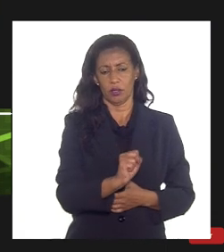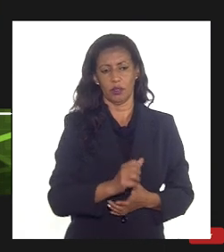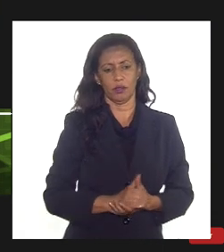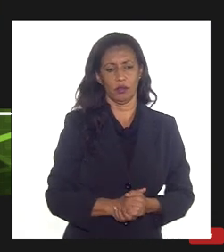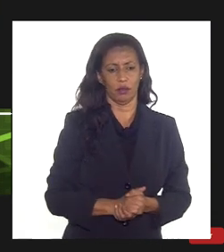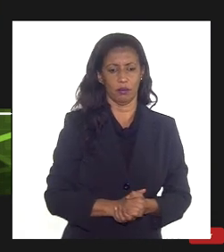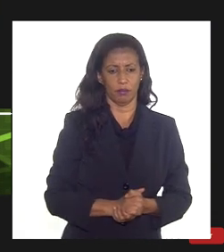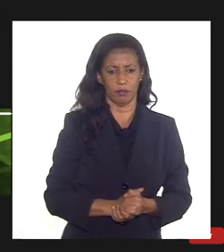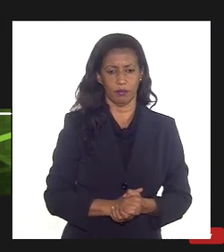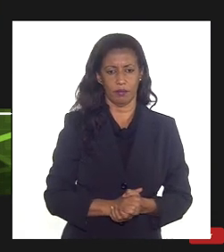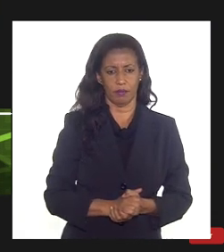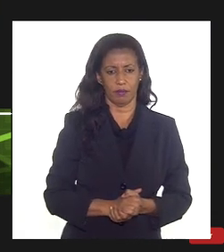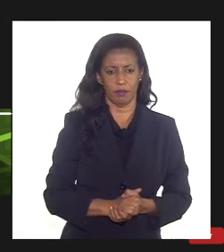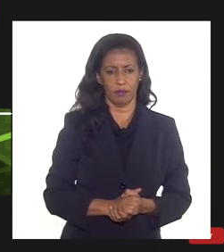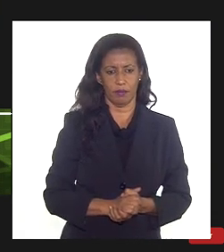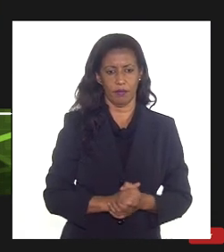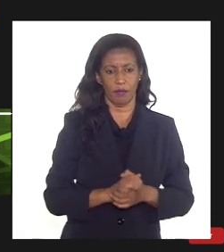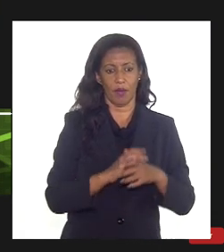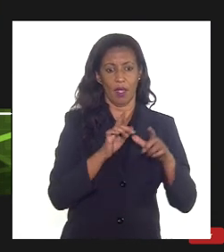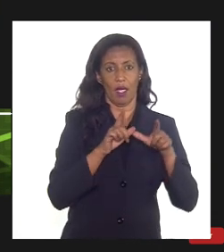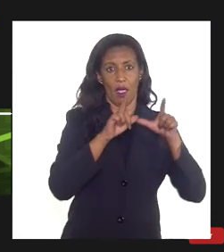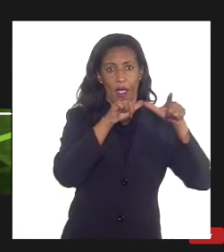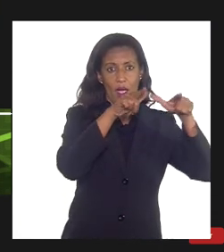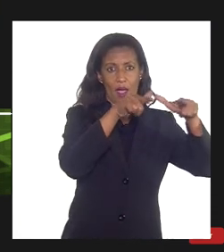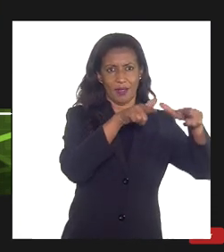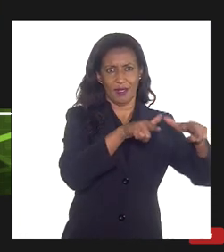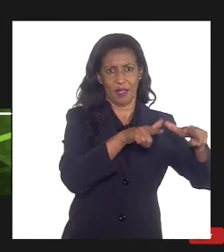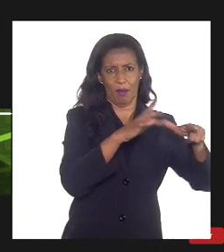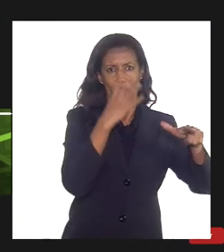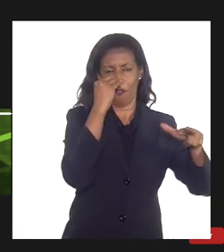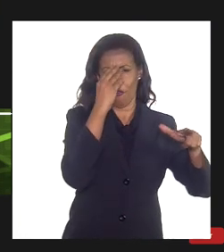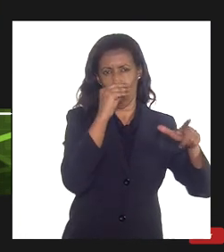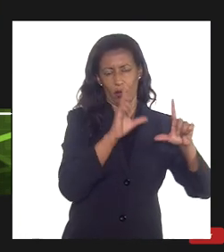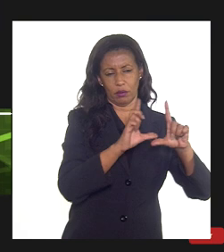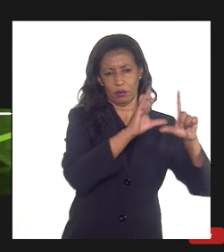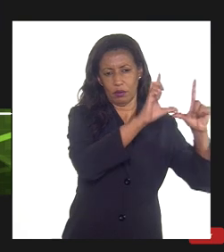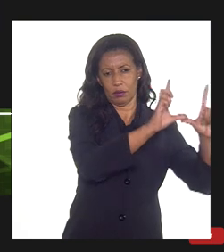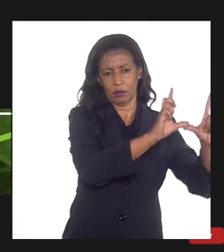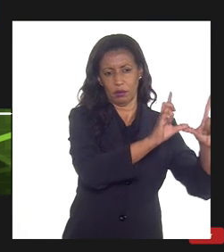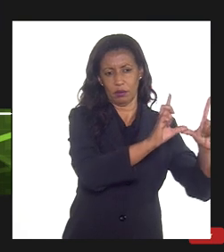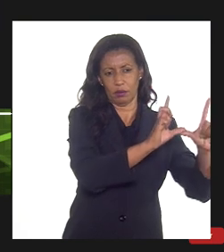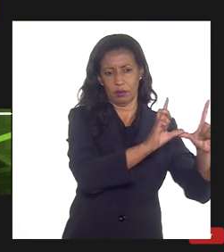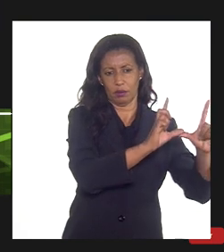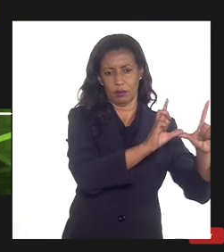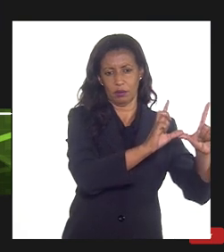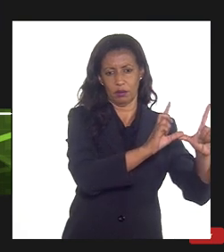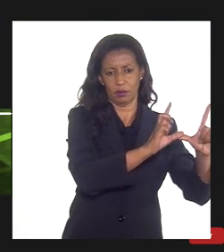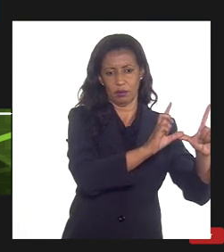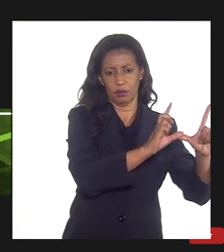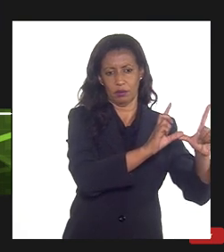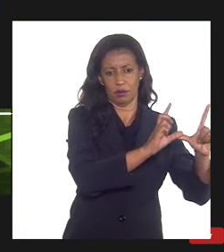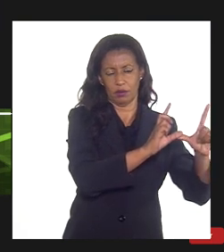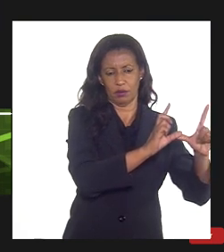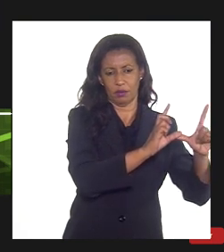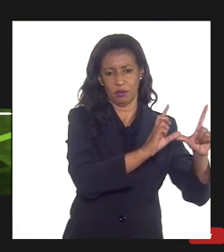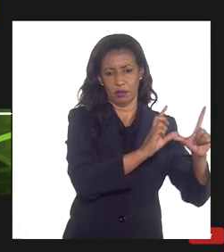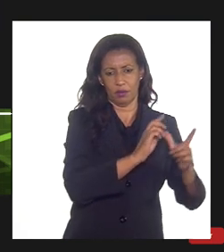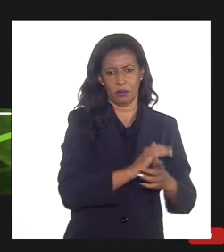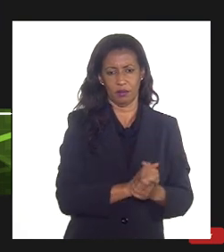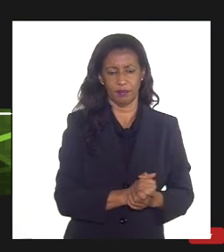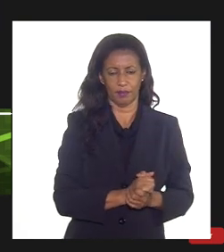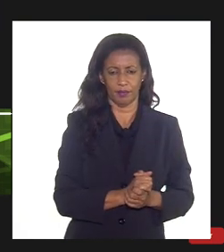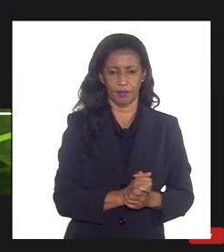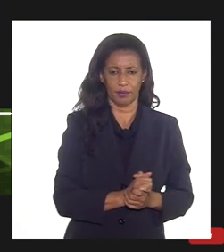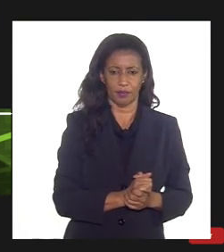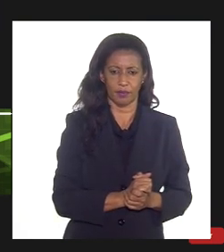foto aqui, acima à esquerda, uma foto anterior, depois eu vou mostrar outras mais